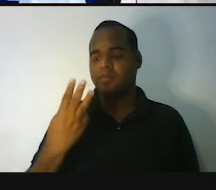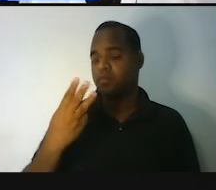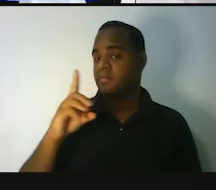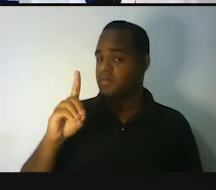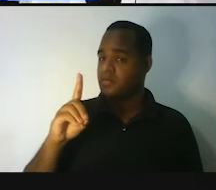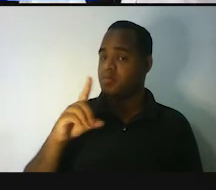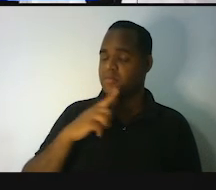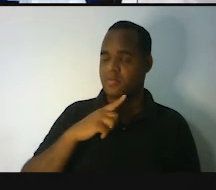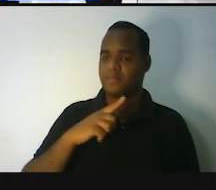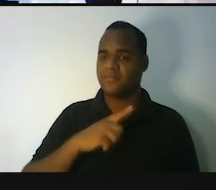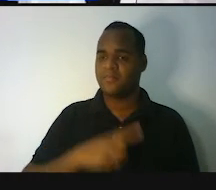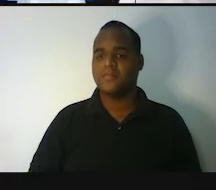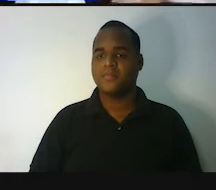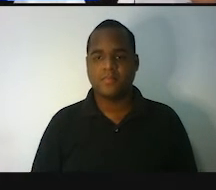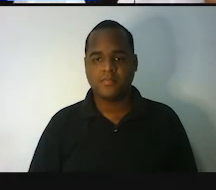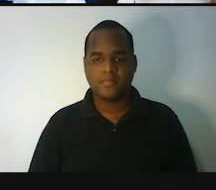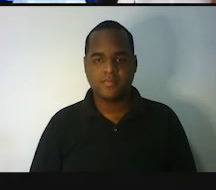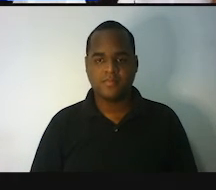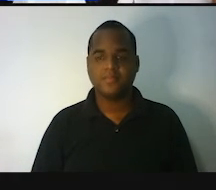tridimensional.